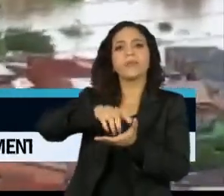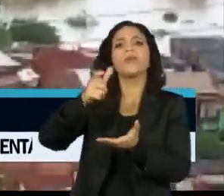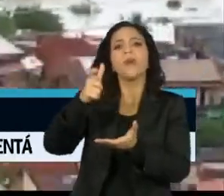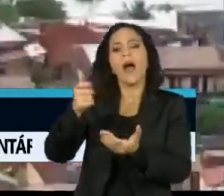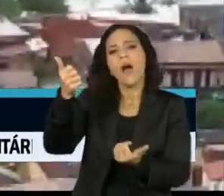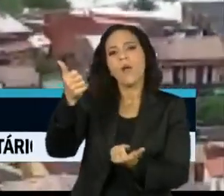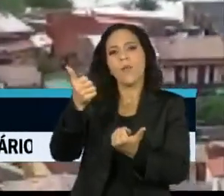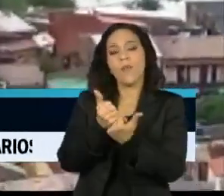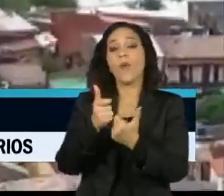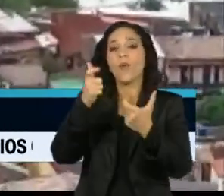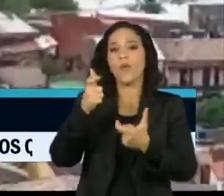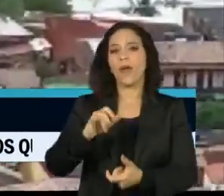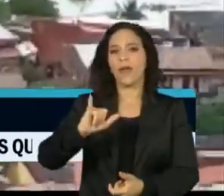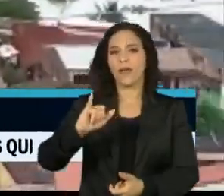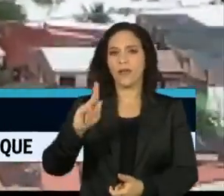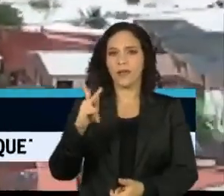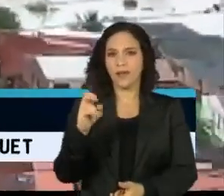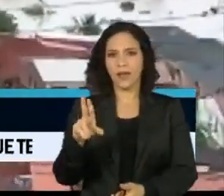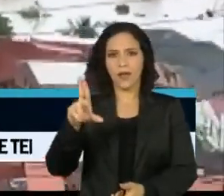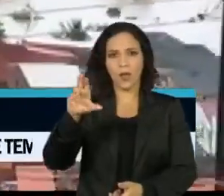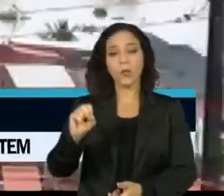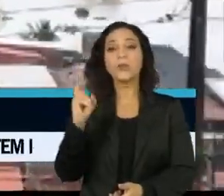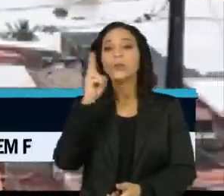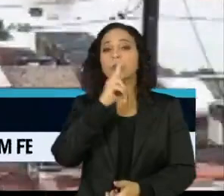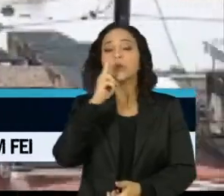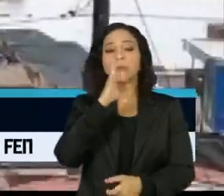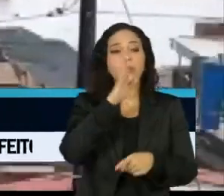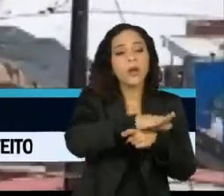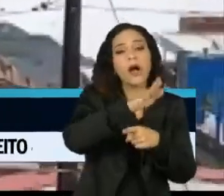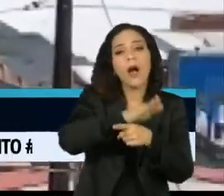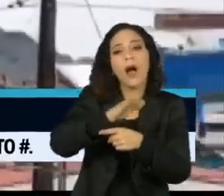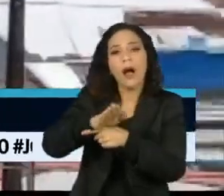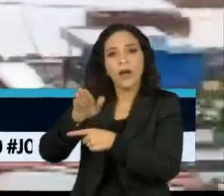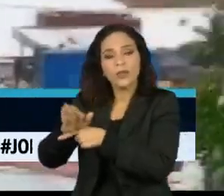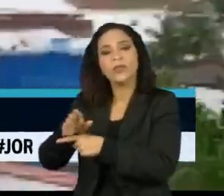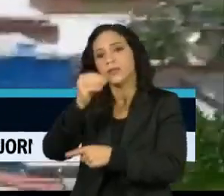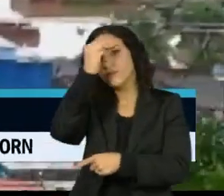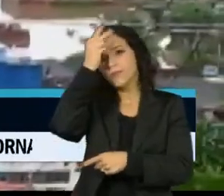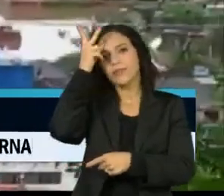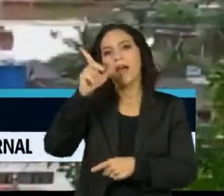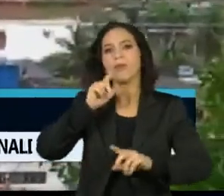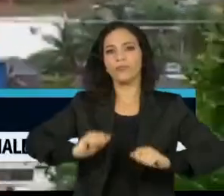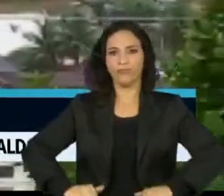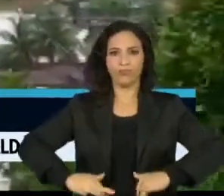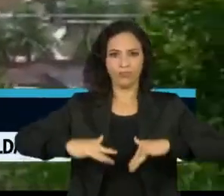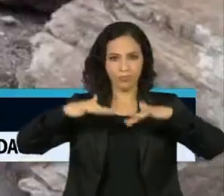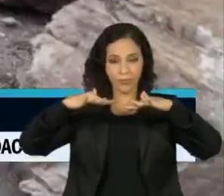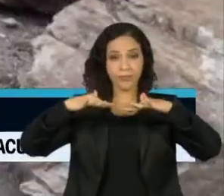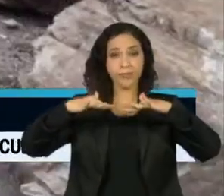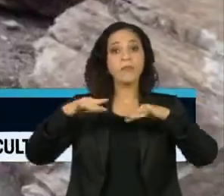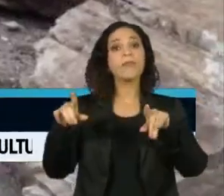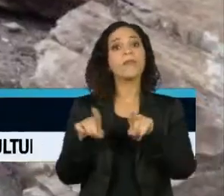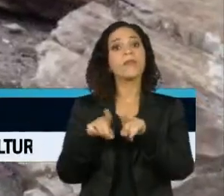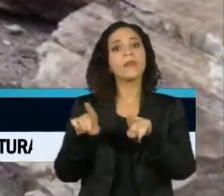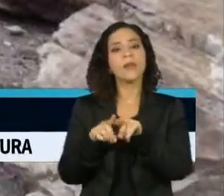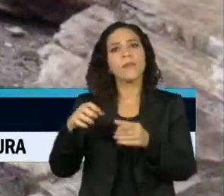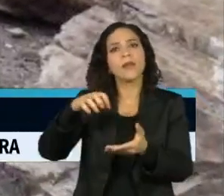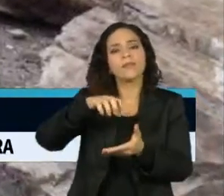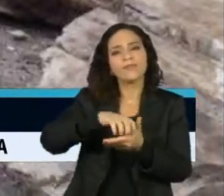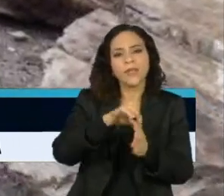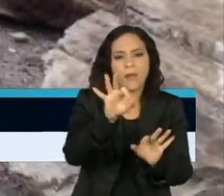no município de Ilhéus para agilizar a ajuda aos municípios atingidos pelas inundações. O Departamento Nacional de